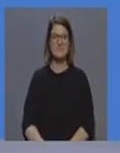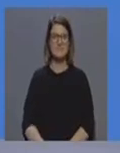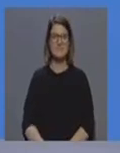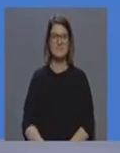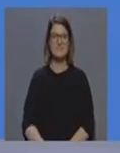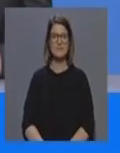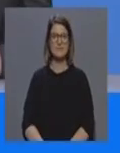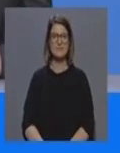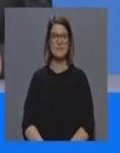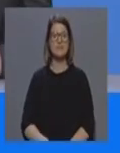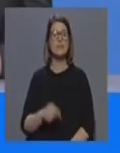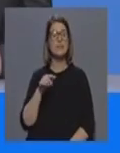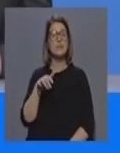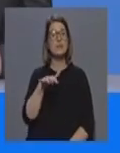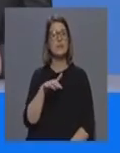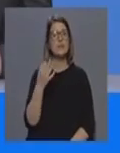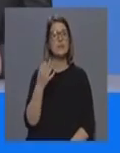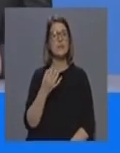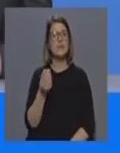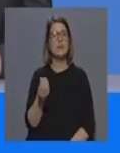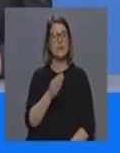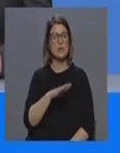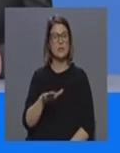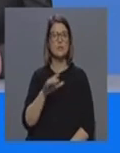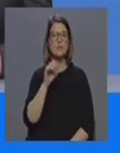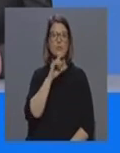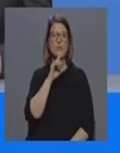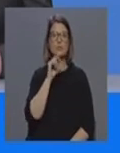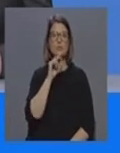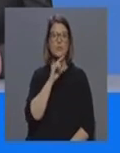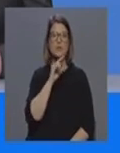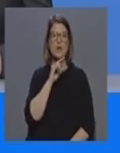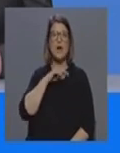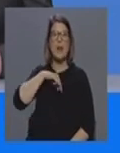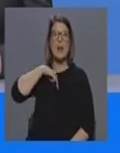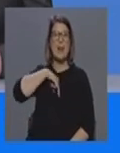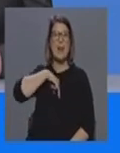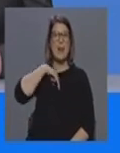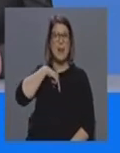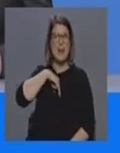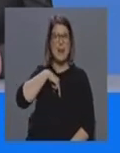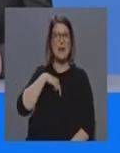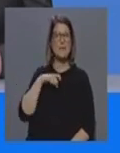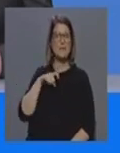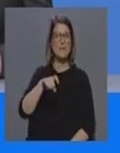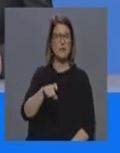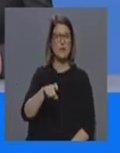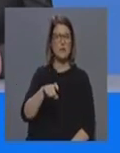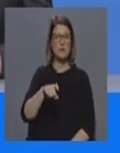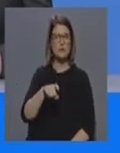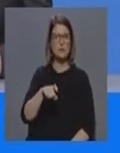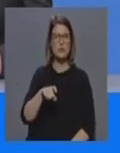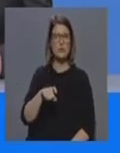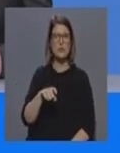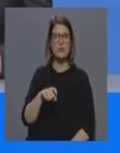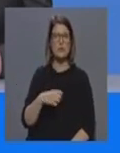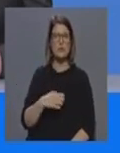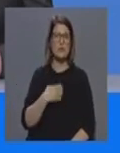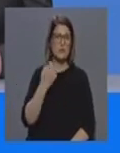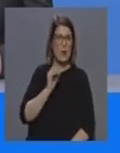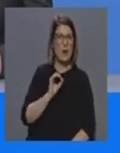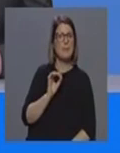a questão das crianças poderem ser portadores assintomáticos deste vírus. Aliás, é um novo vírus, não há muito